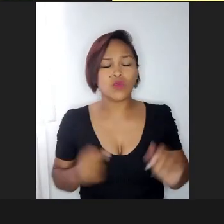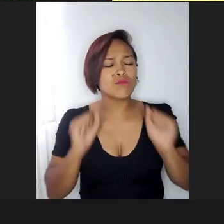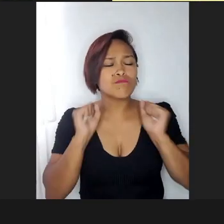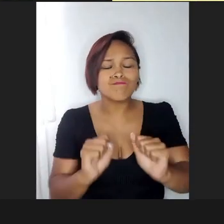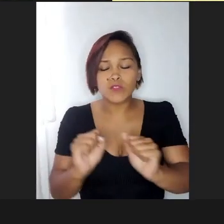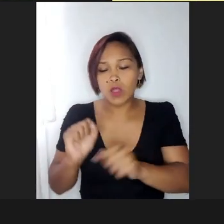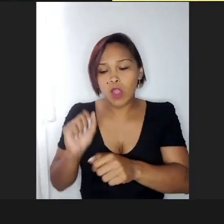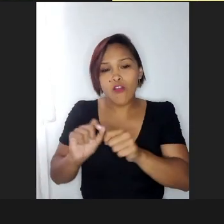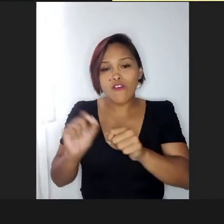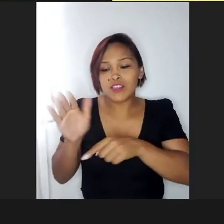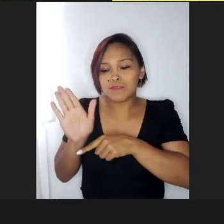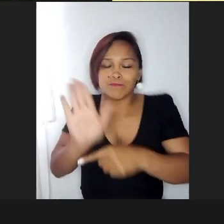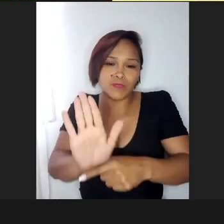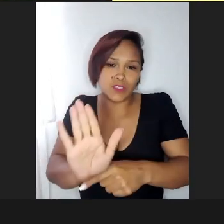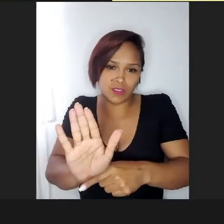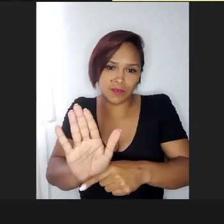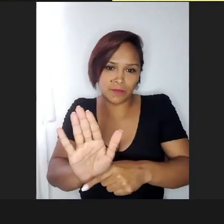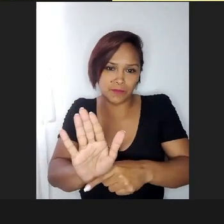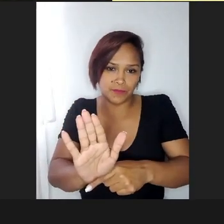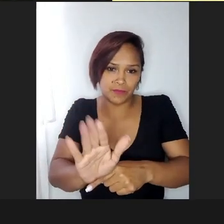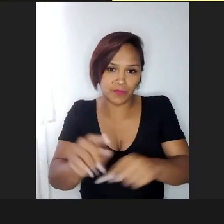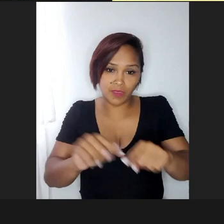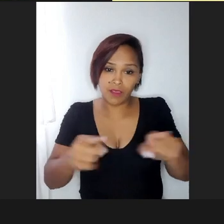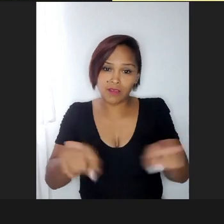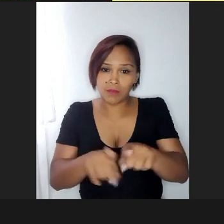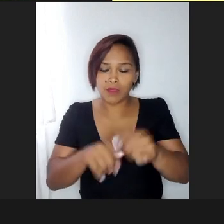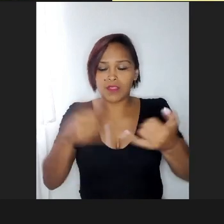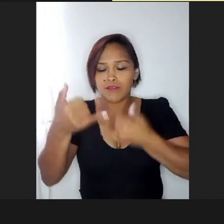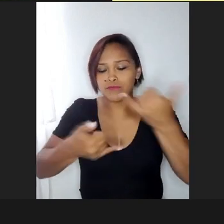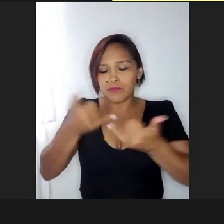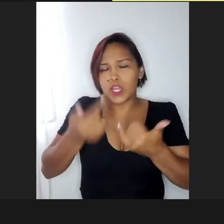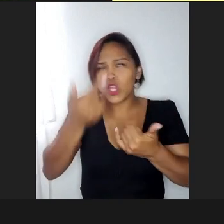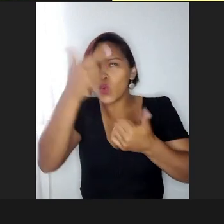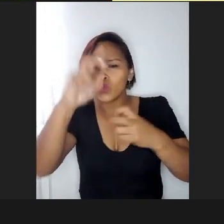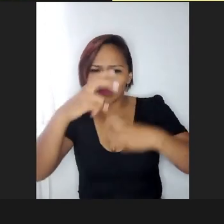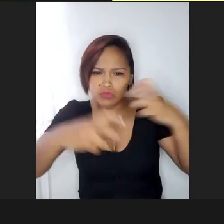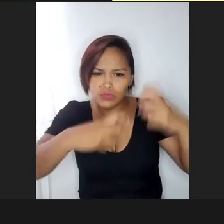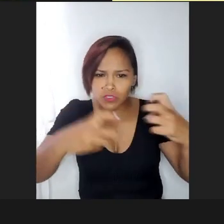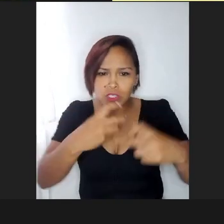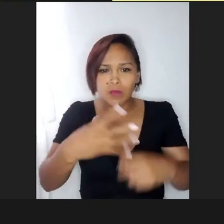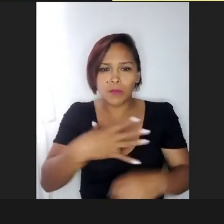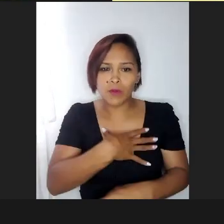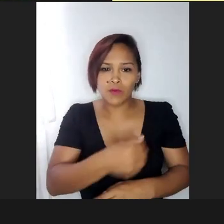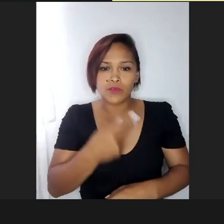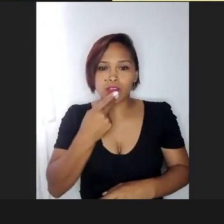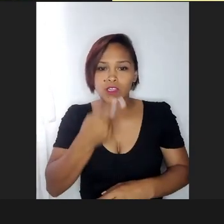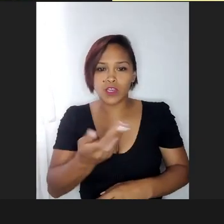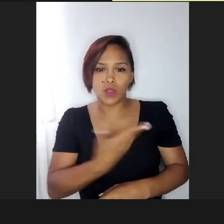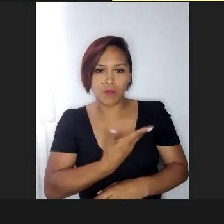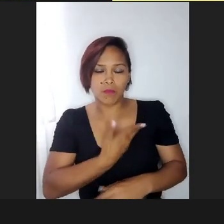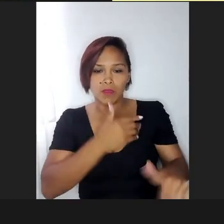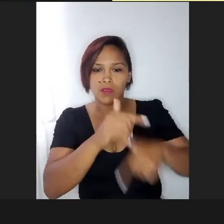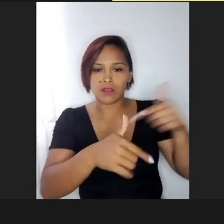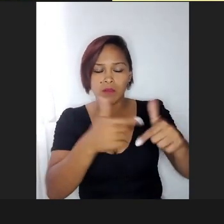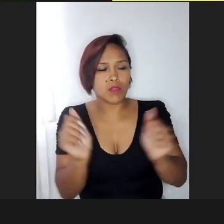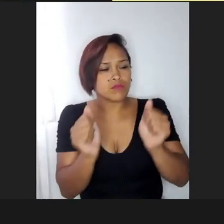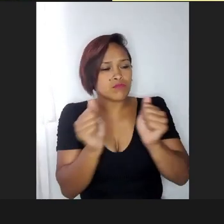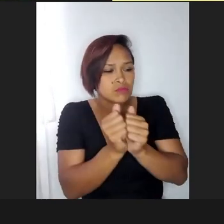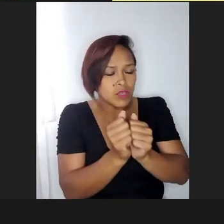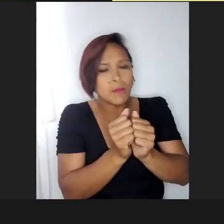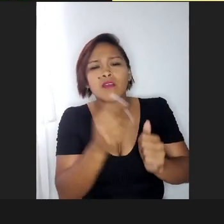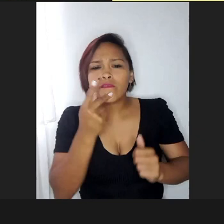isso? Um dia eu estava também num parquinho com o João e uma colega de trabalho se aproximou de mim e falou assim,